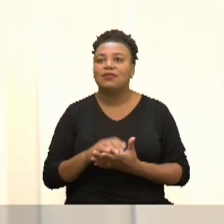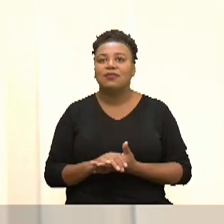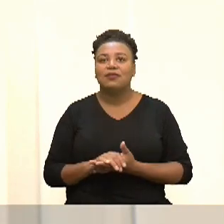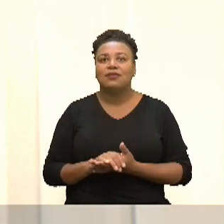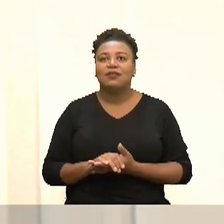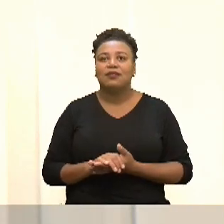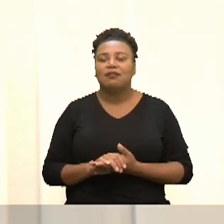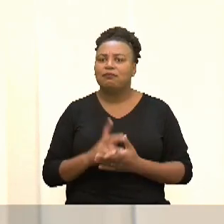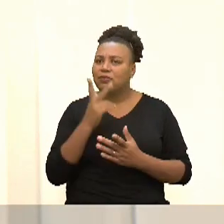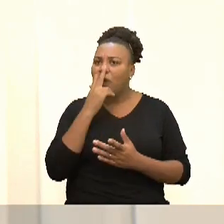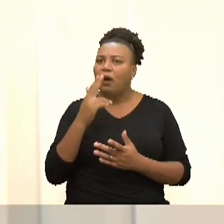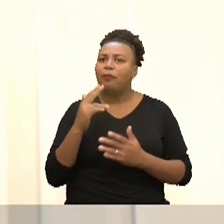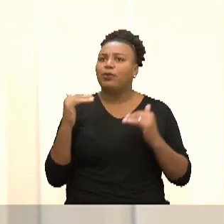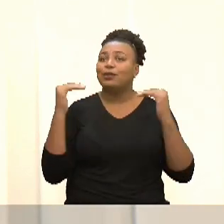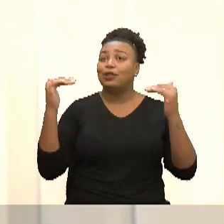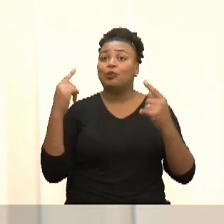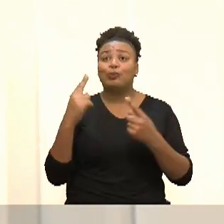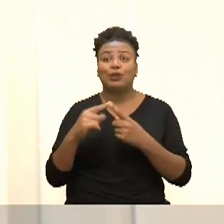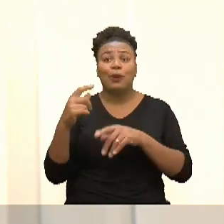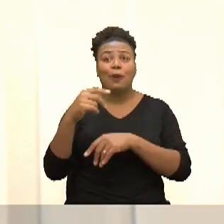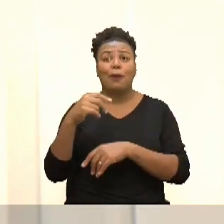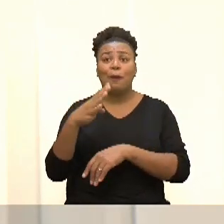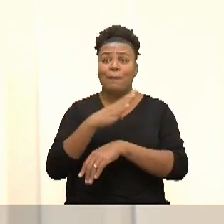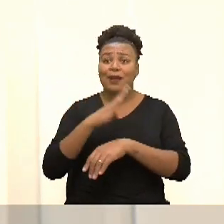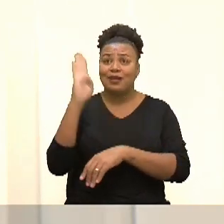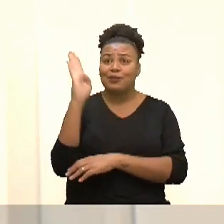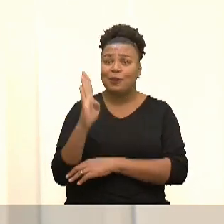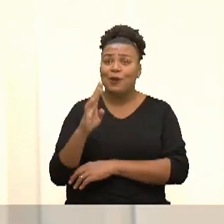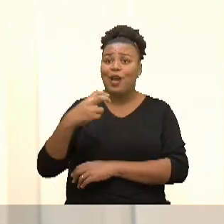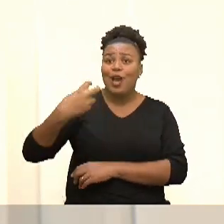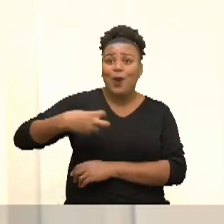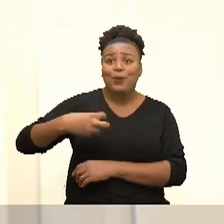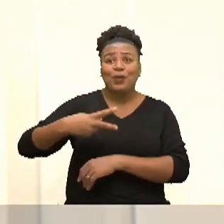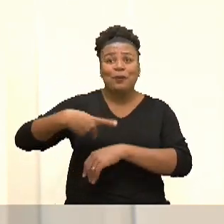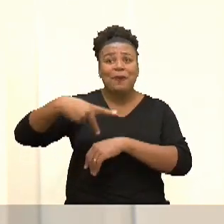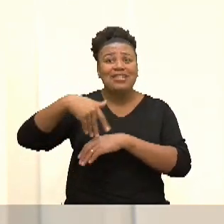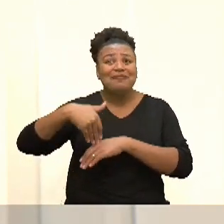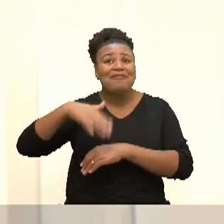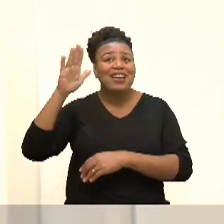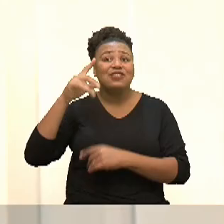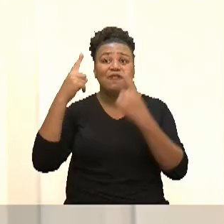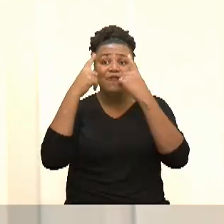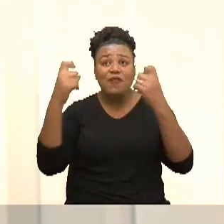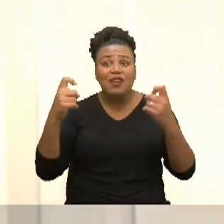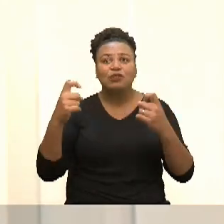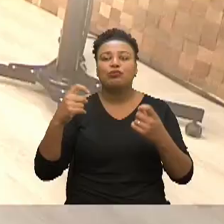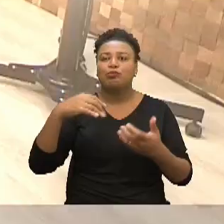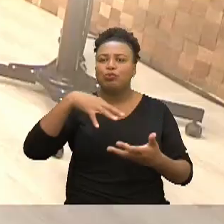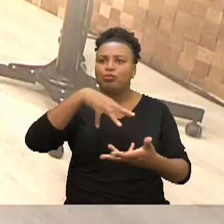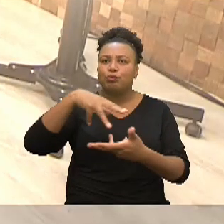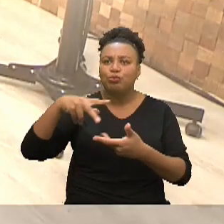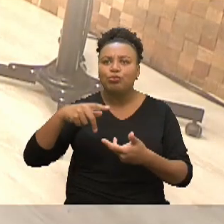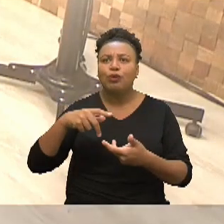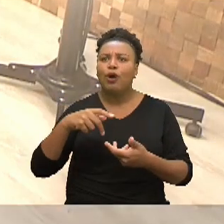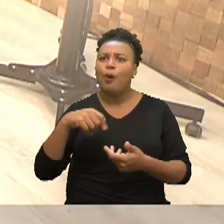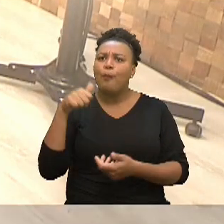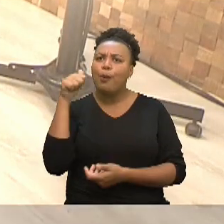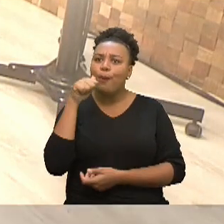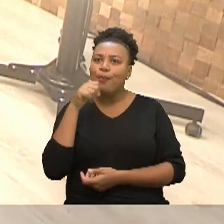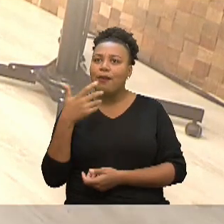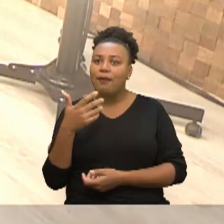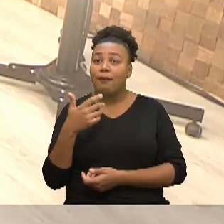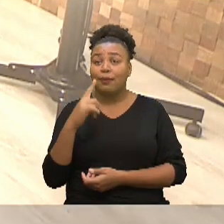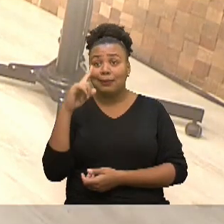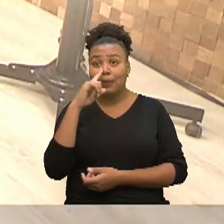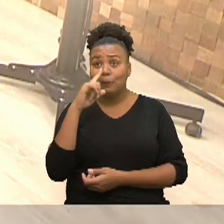em prioridade porque o Brasil é o quinto país mais violento do mundo para uma mulher existir e a